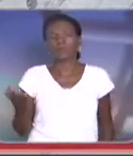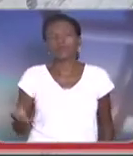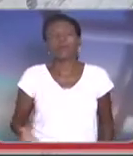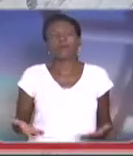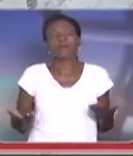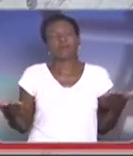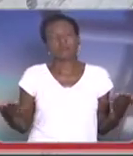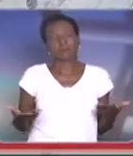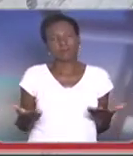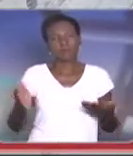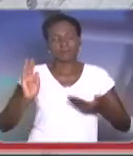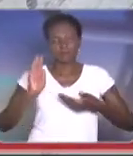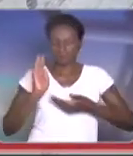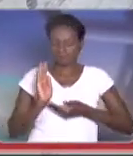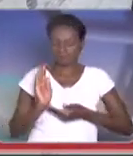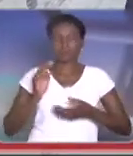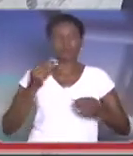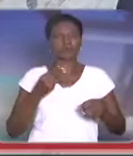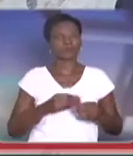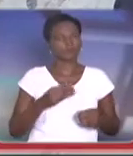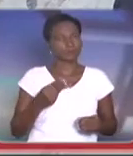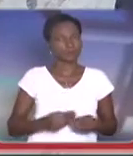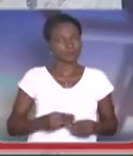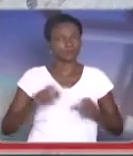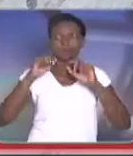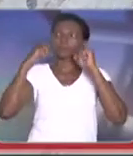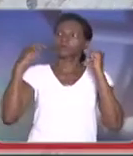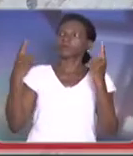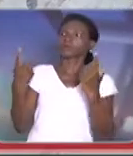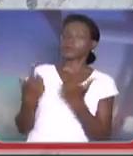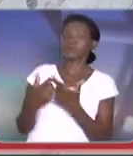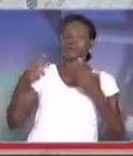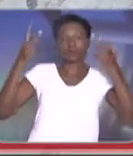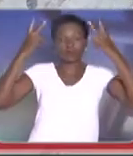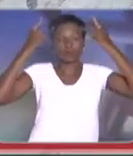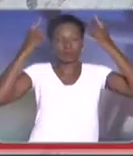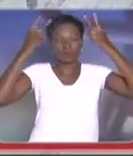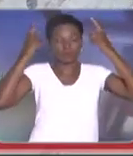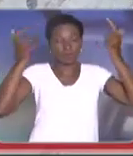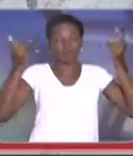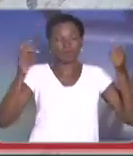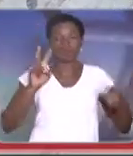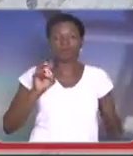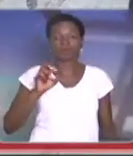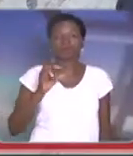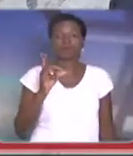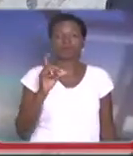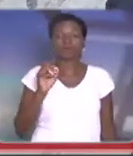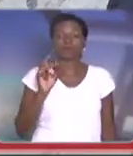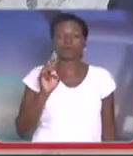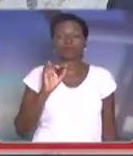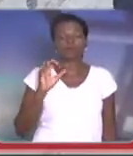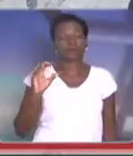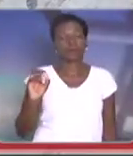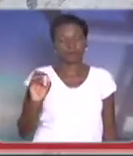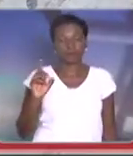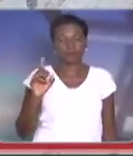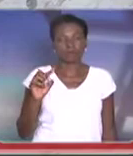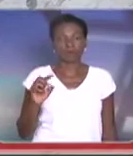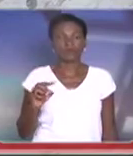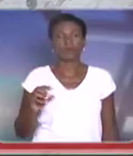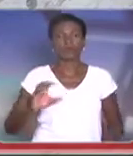velório numa Câmara Municipal, numa Assembleia Legislativa, normalmente, esse velório é de algum cidadão que tenha se